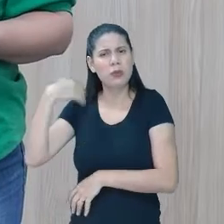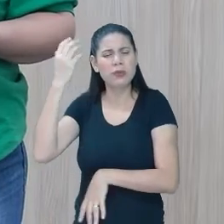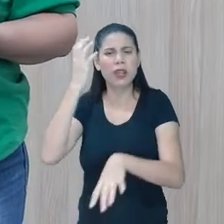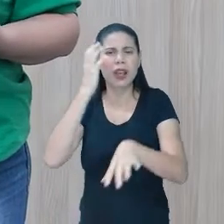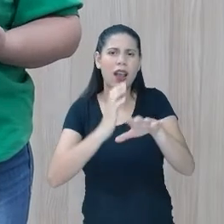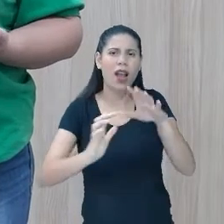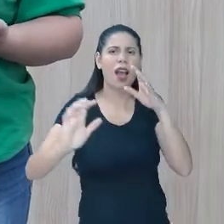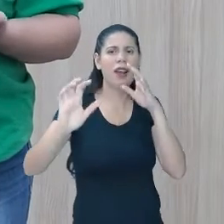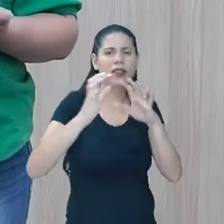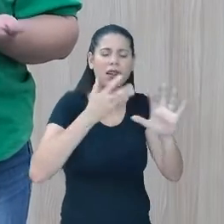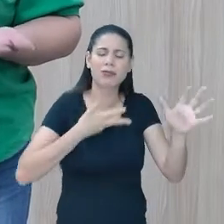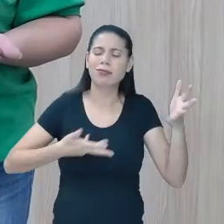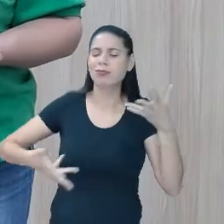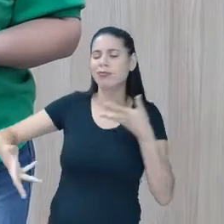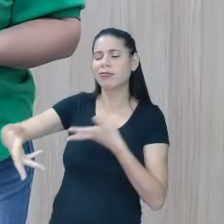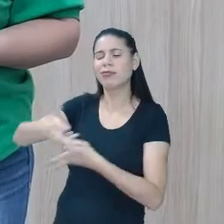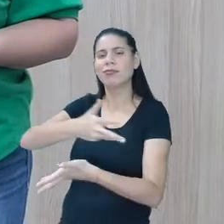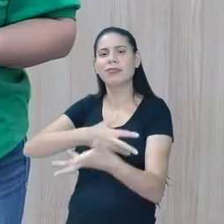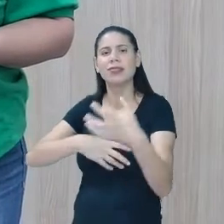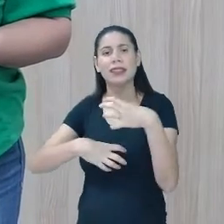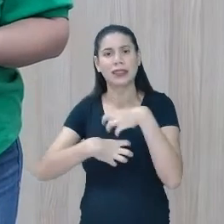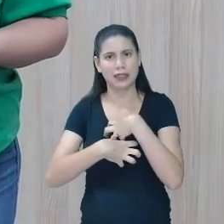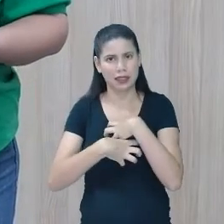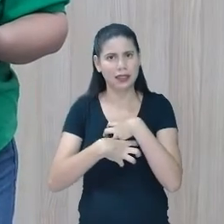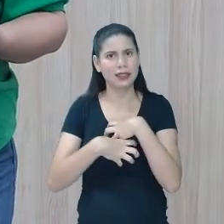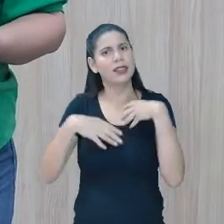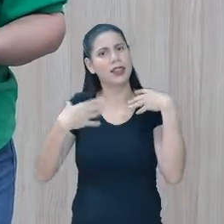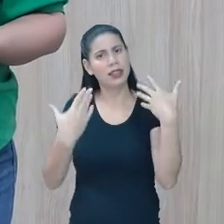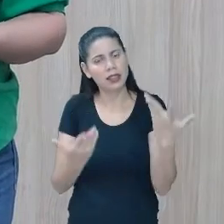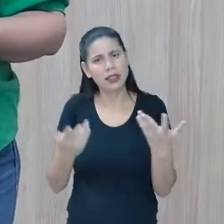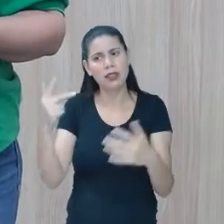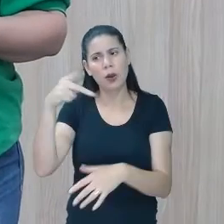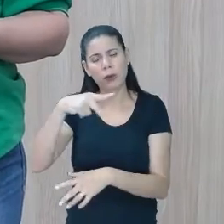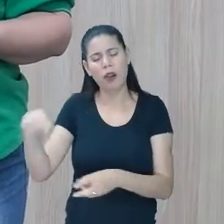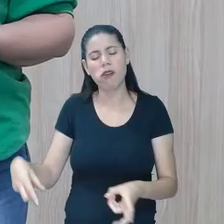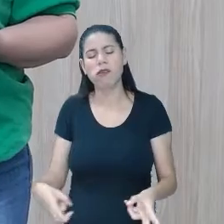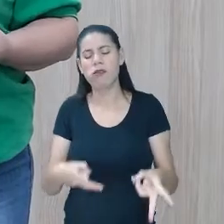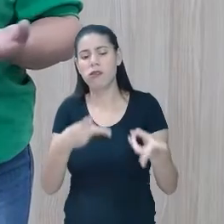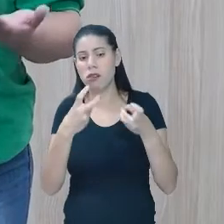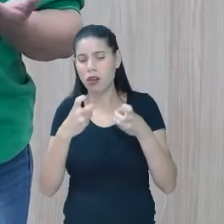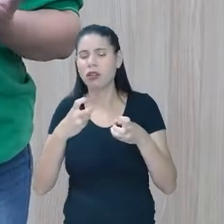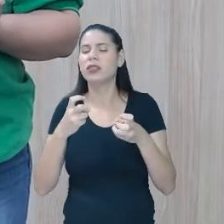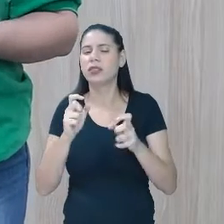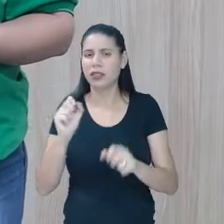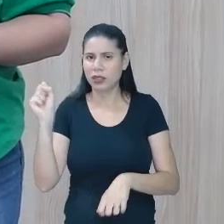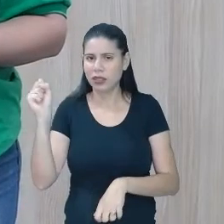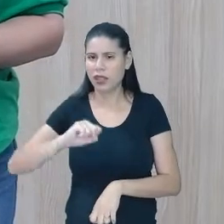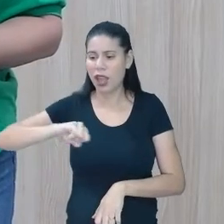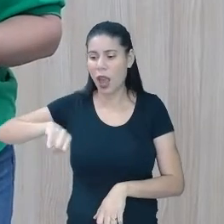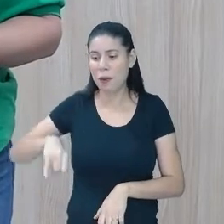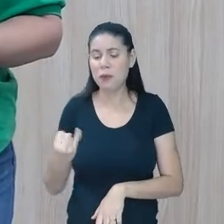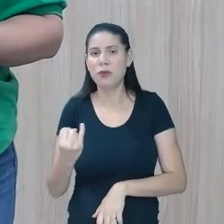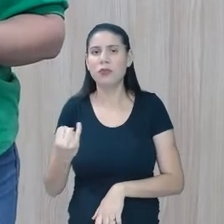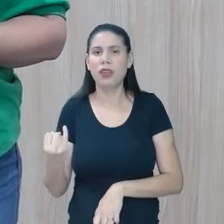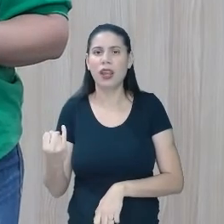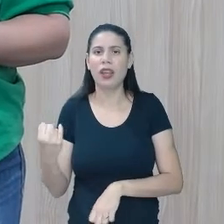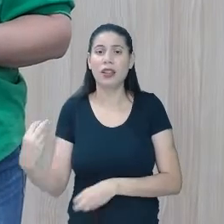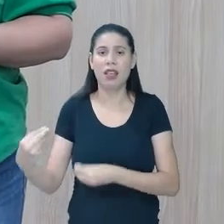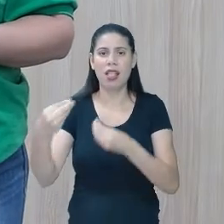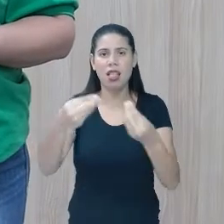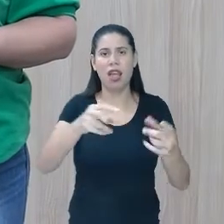cantar, ele fica envolvido nesse momento musical. Então, que o professor perceba e traga mais momentos